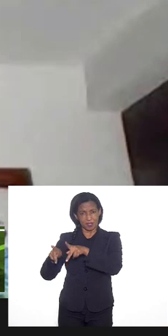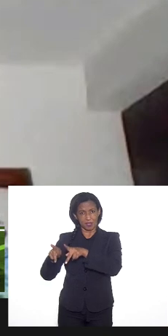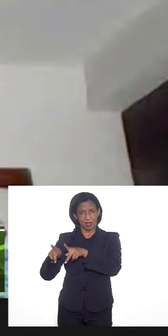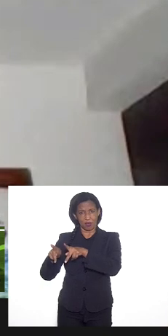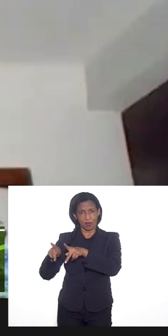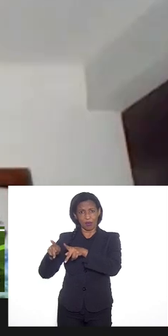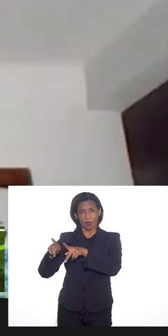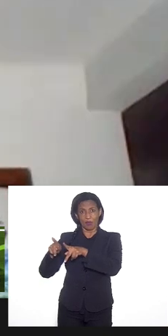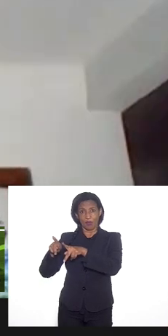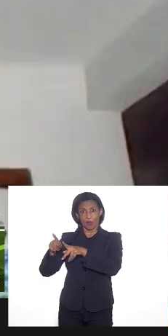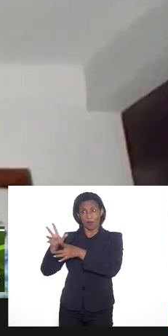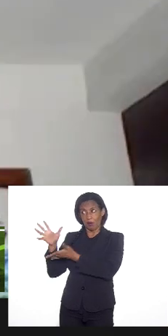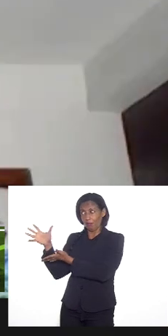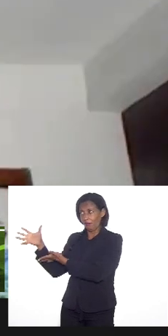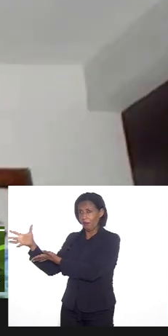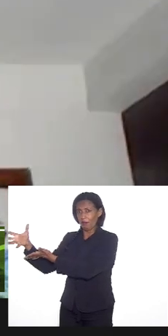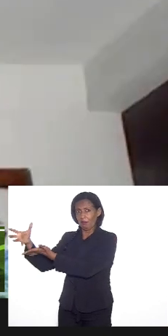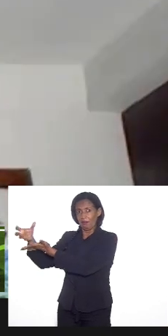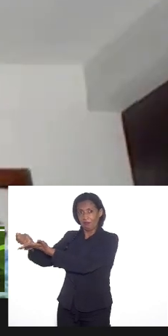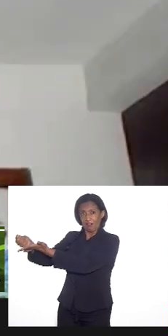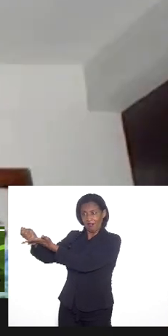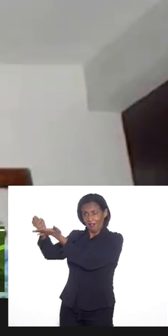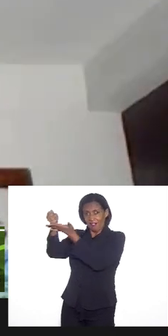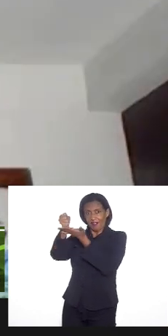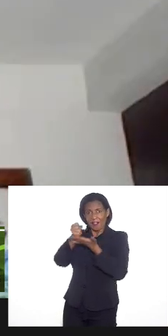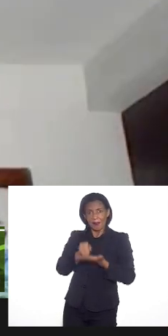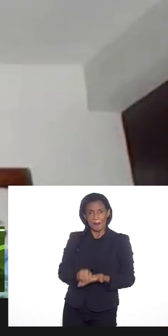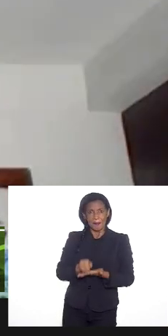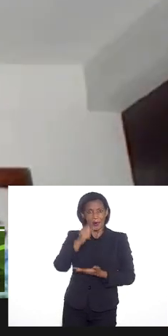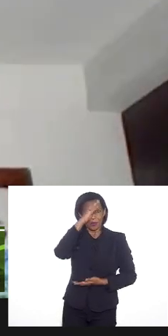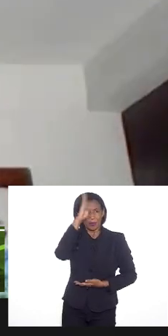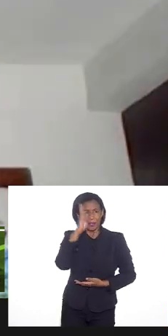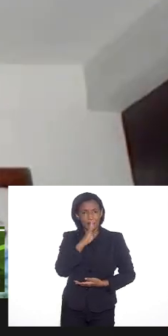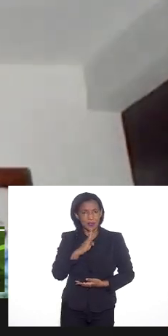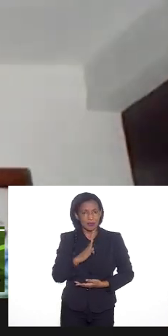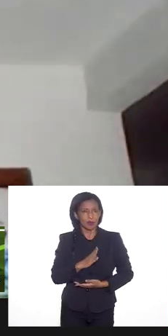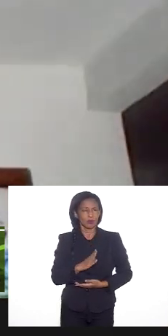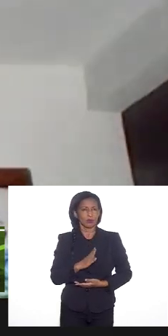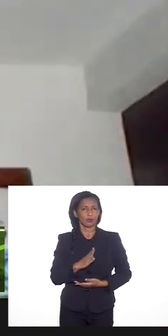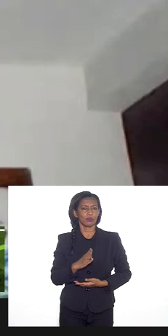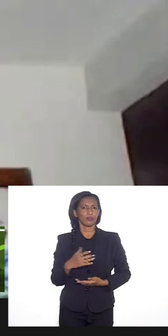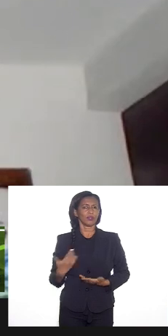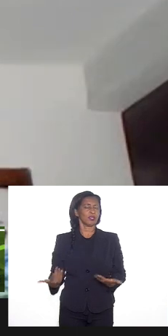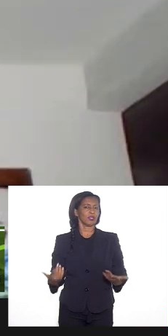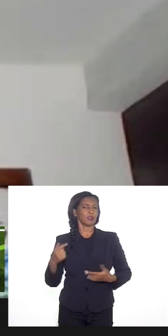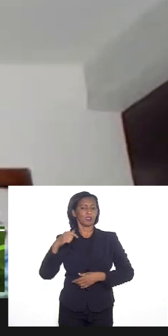Brasil, sequestradas, trazidas não, sequestradas para o Brasil e